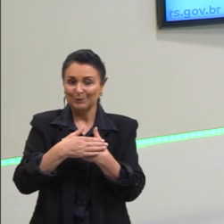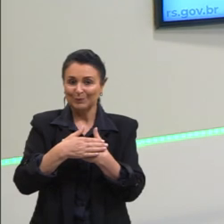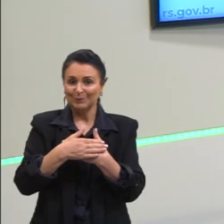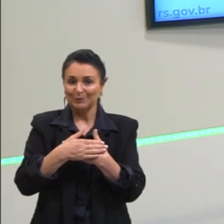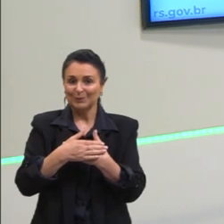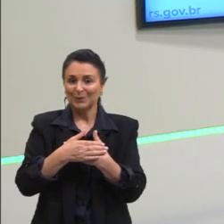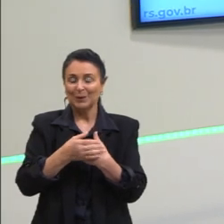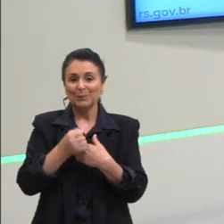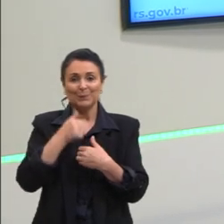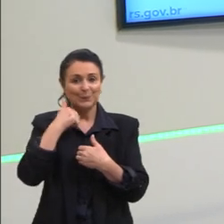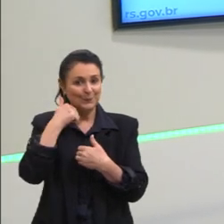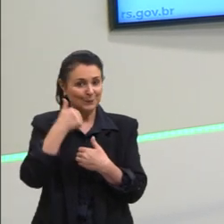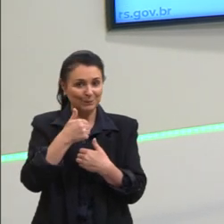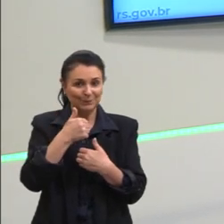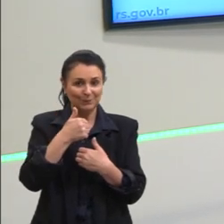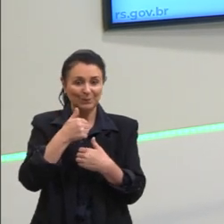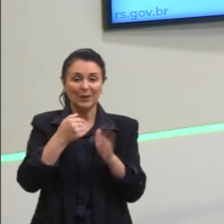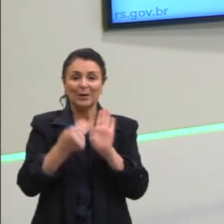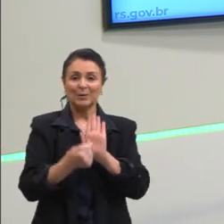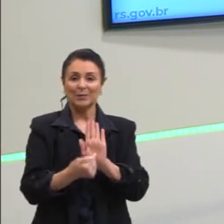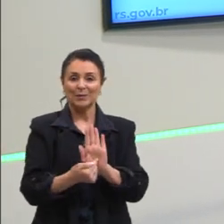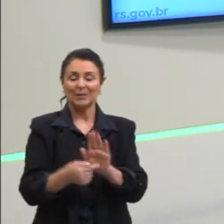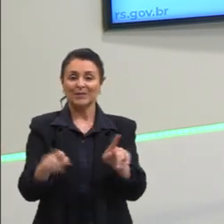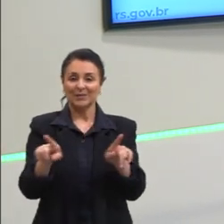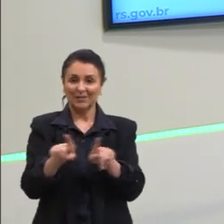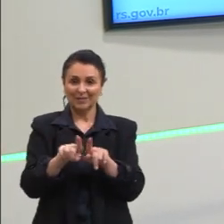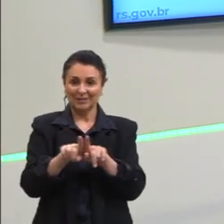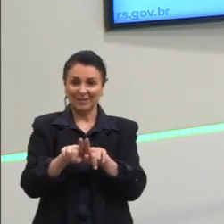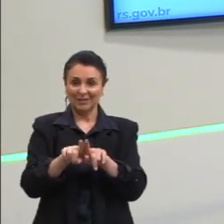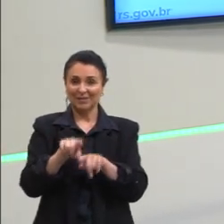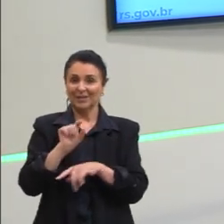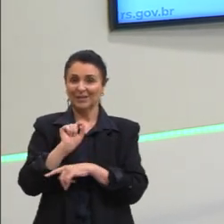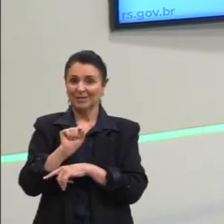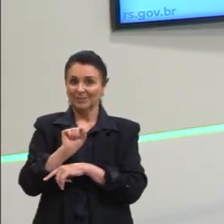Muito bem. Mostrando para vocês que